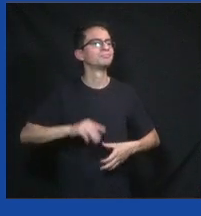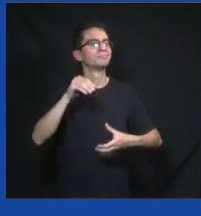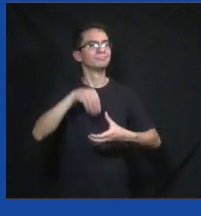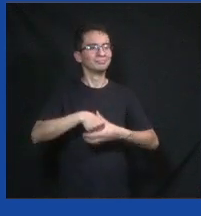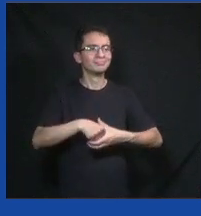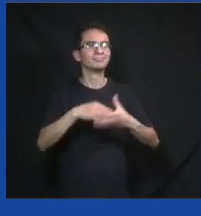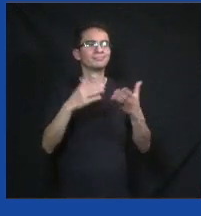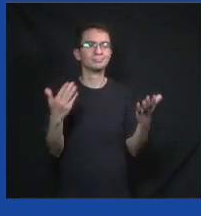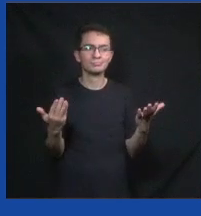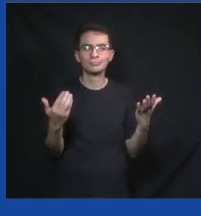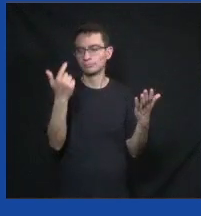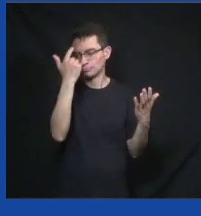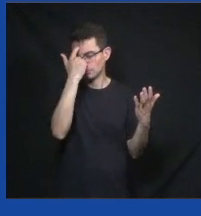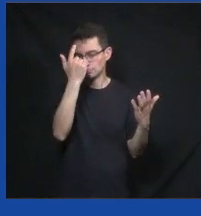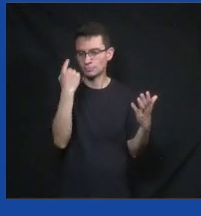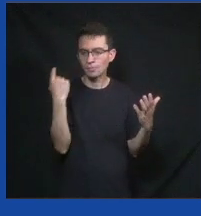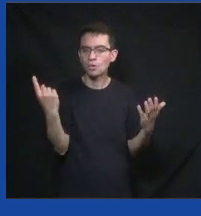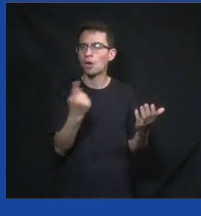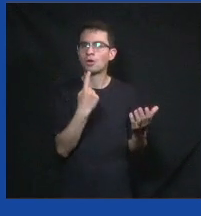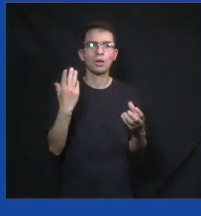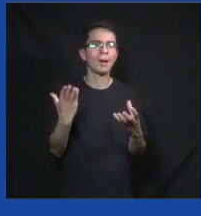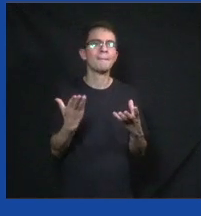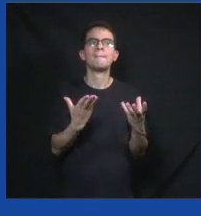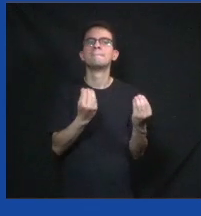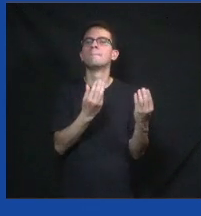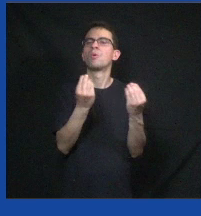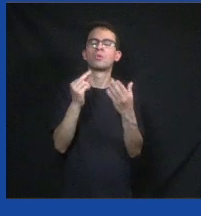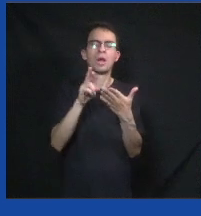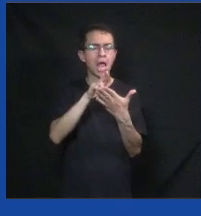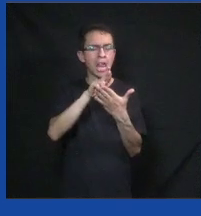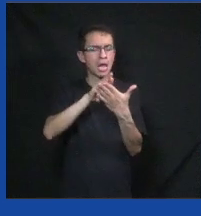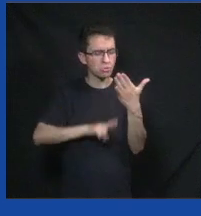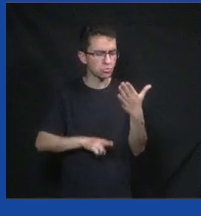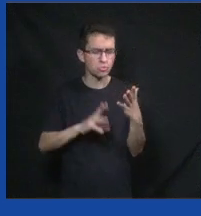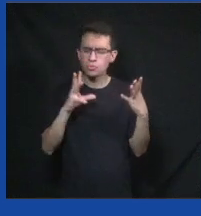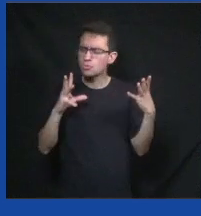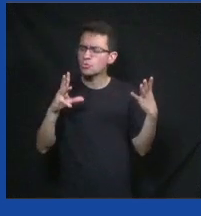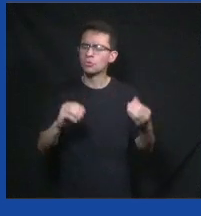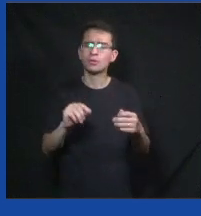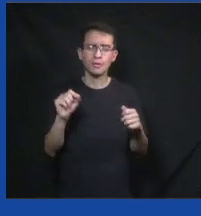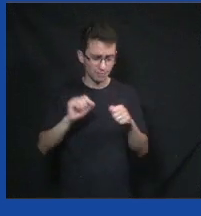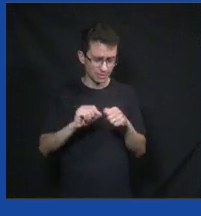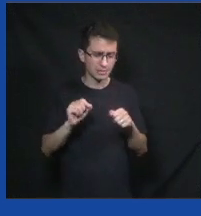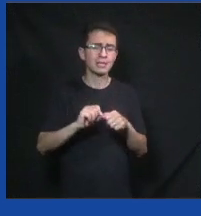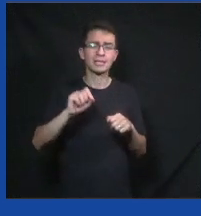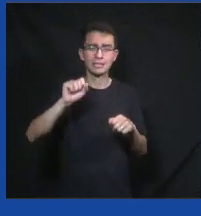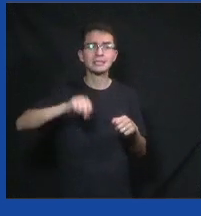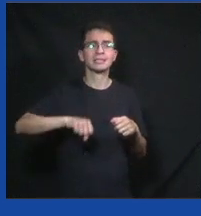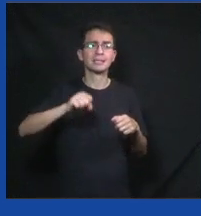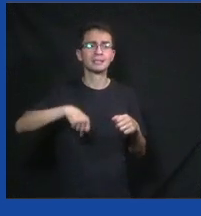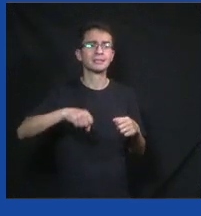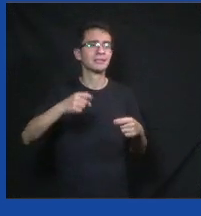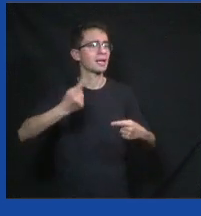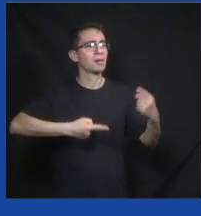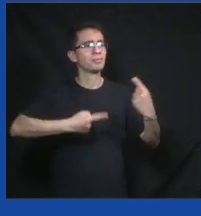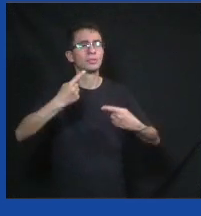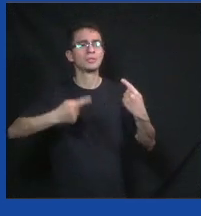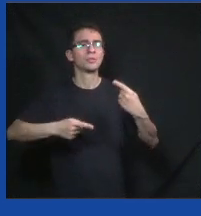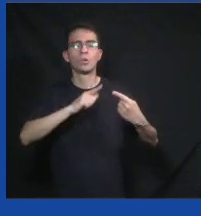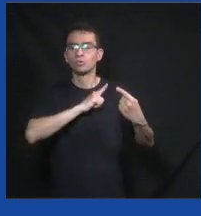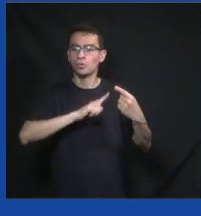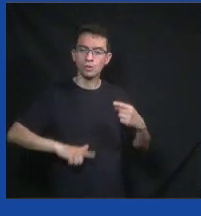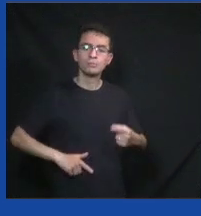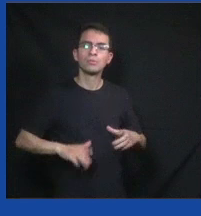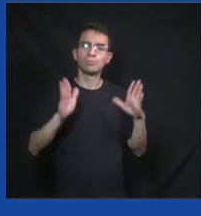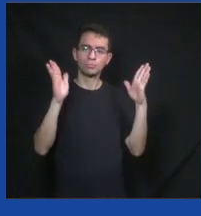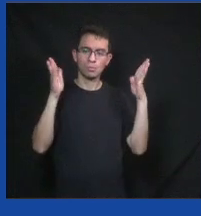A gente começa a fazer muitos relatórios sobre absolutamente tudo. Começa a virar política pública centrada na participação do cidadão